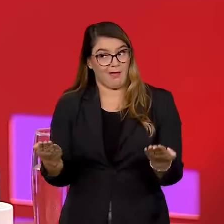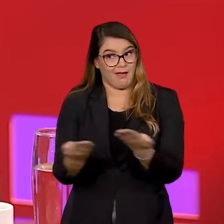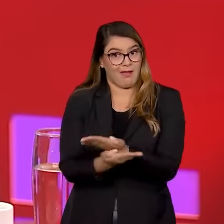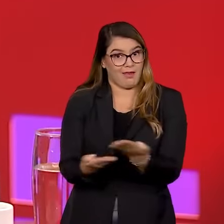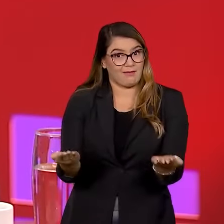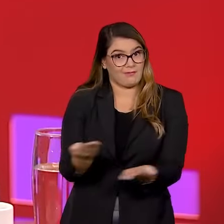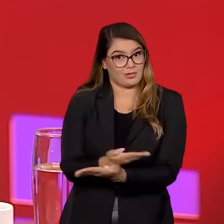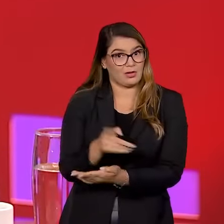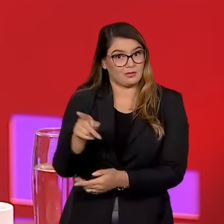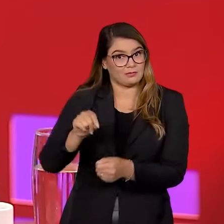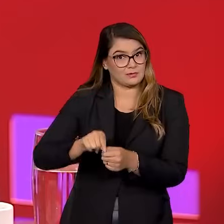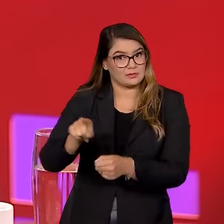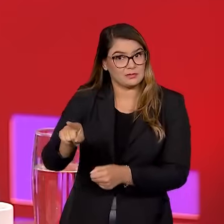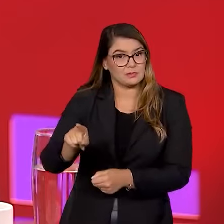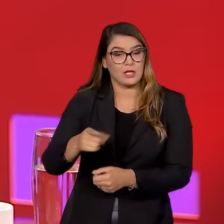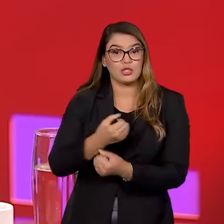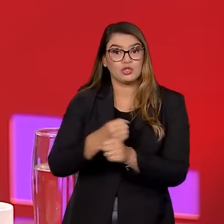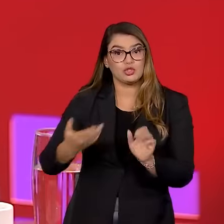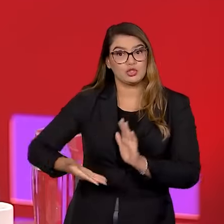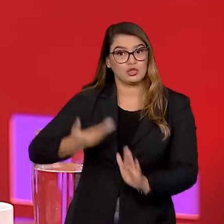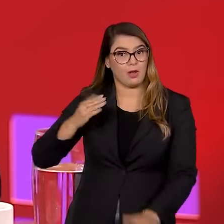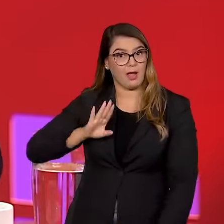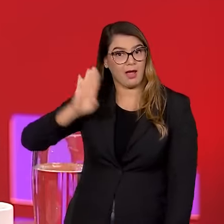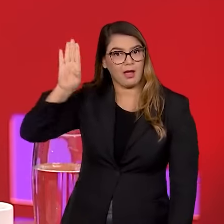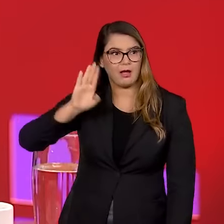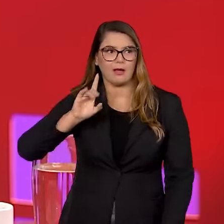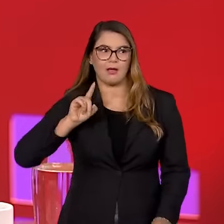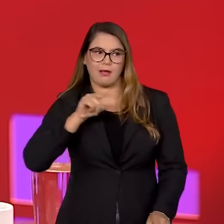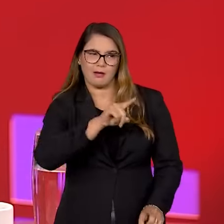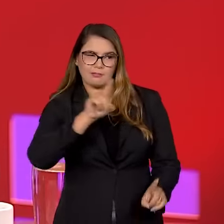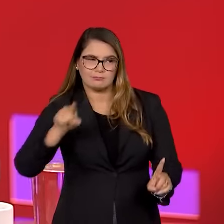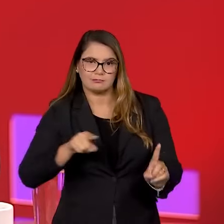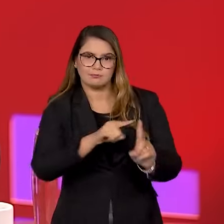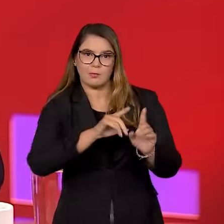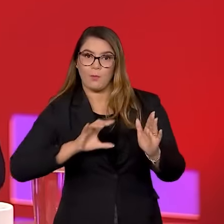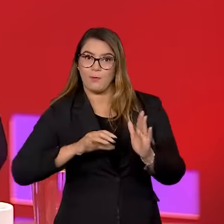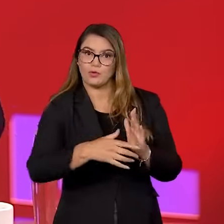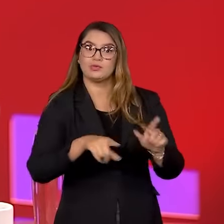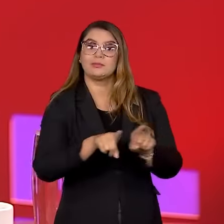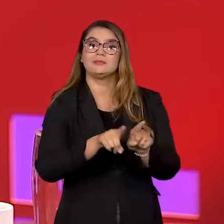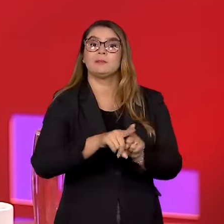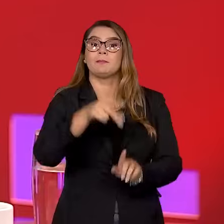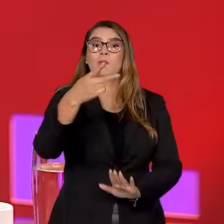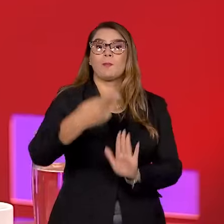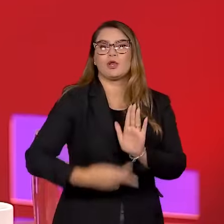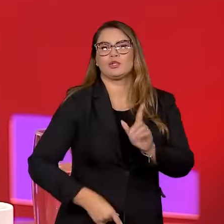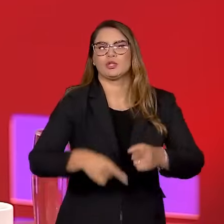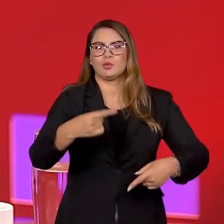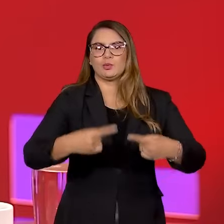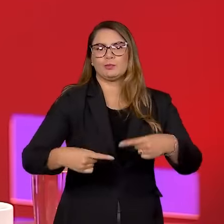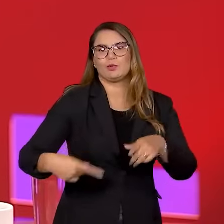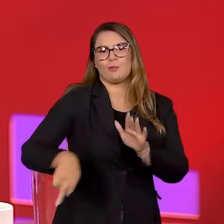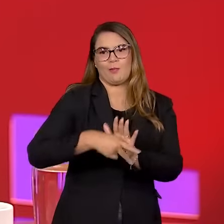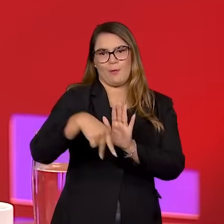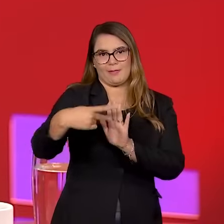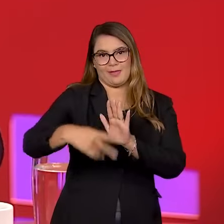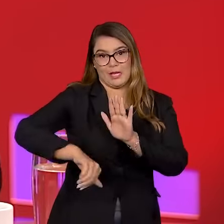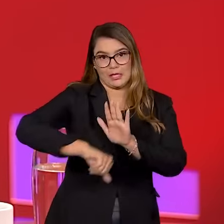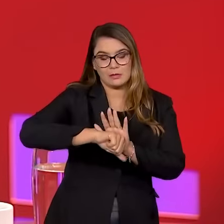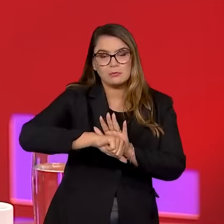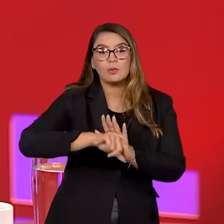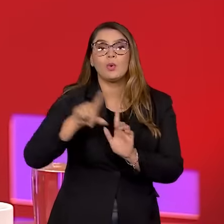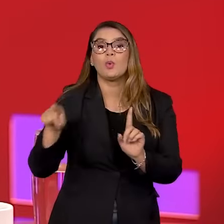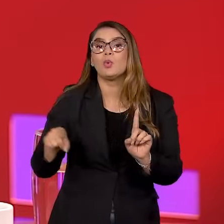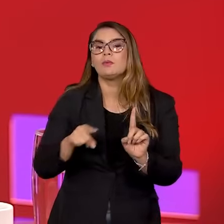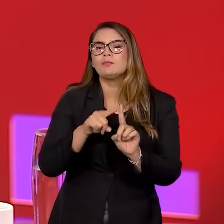fez. Ela elegeu um alvo preferencial, ela elegeu um partido político e, mais do que isso, um projeto político para criminalizar. E